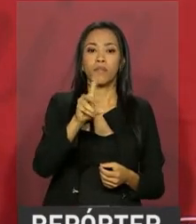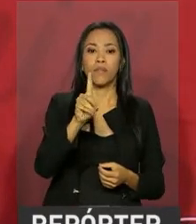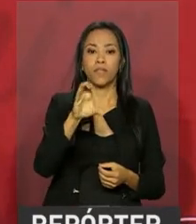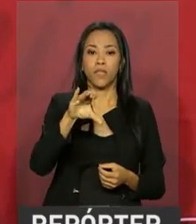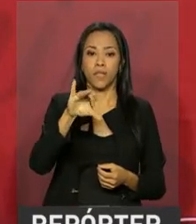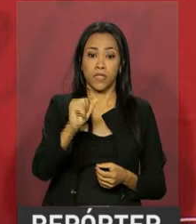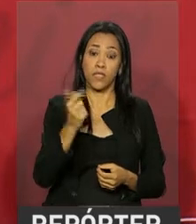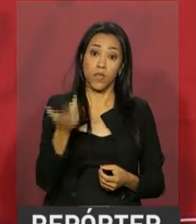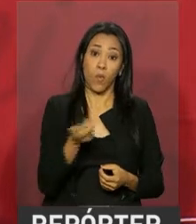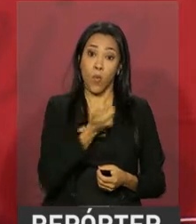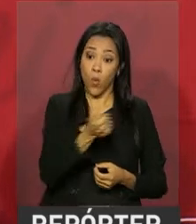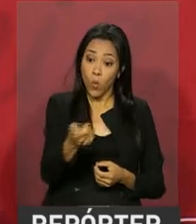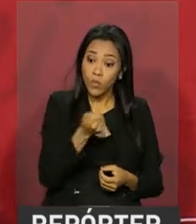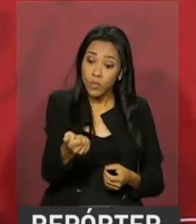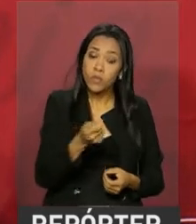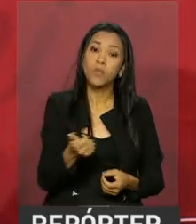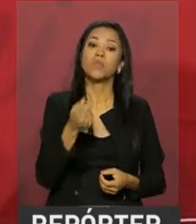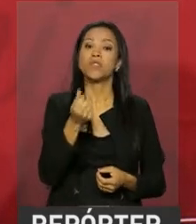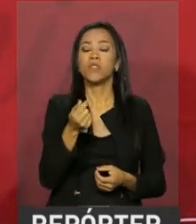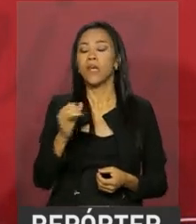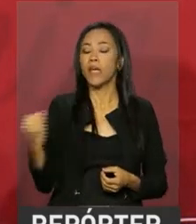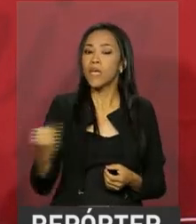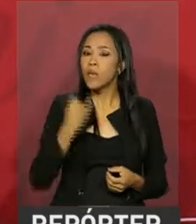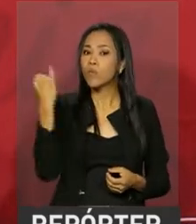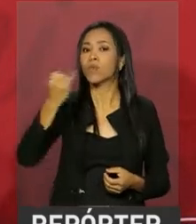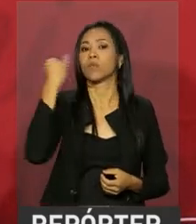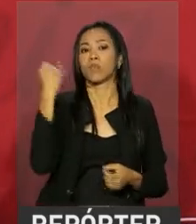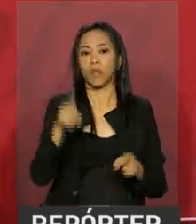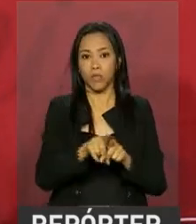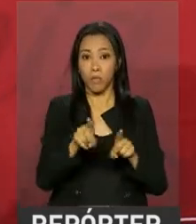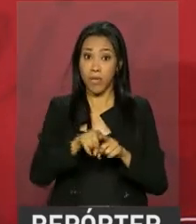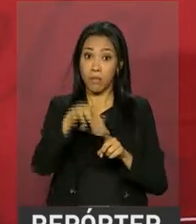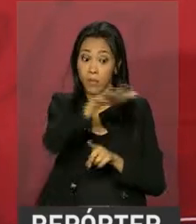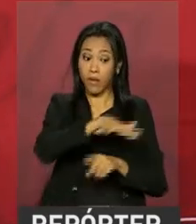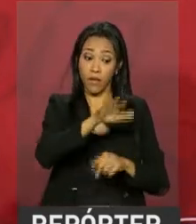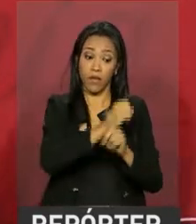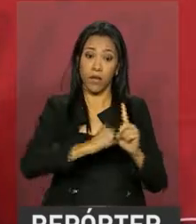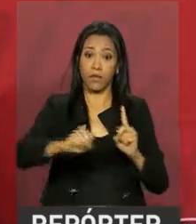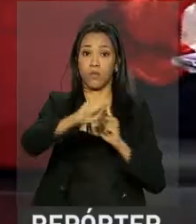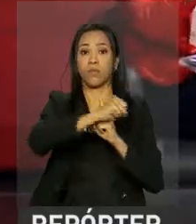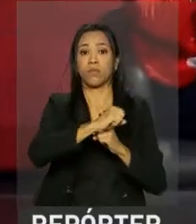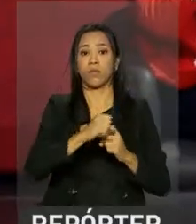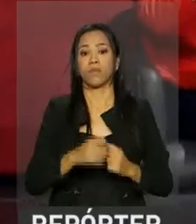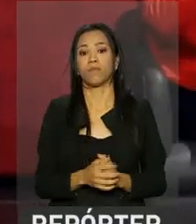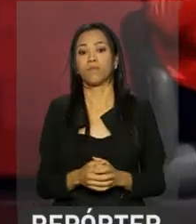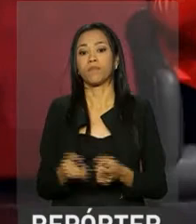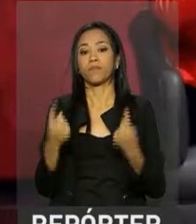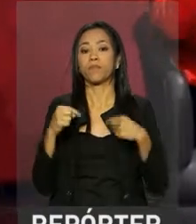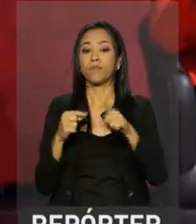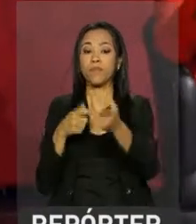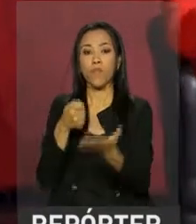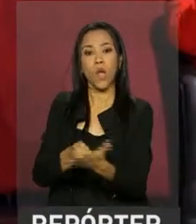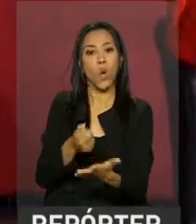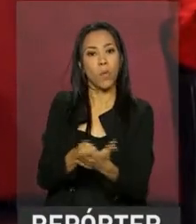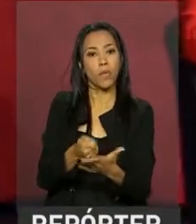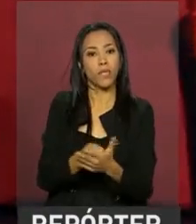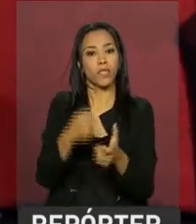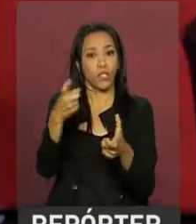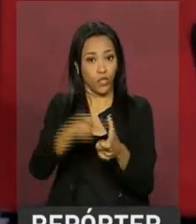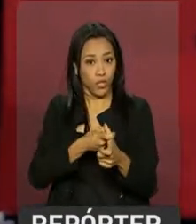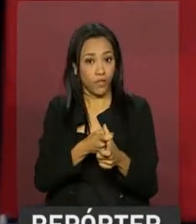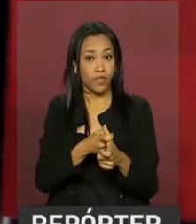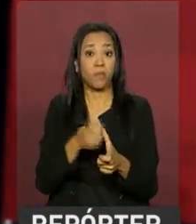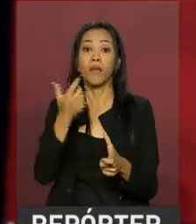é fundamental e para a Previdência social tem um retorno muito maior do a na privada. A cobrança de dívidas de devedores da